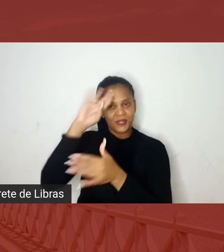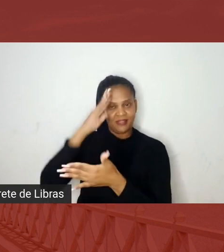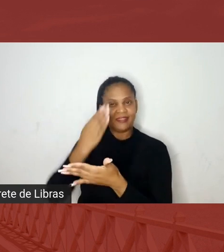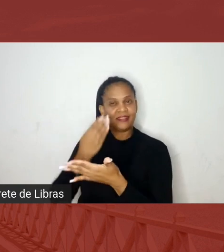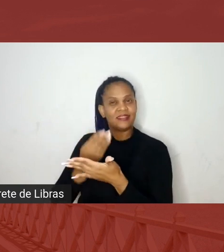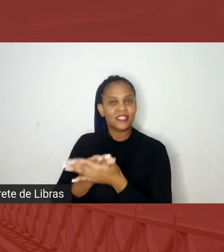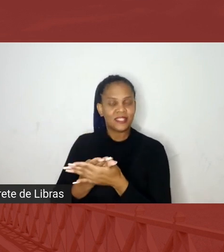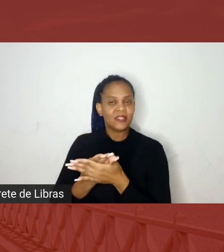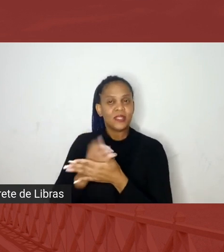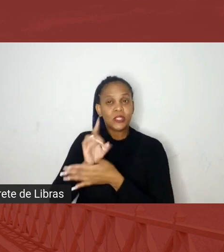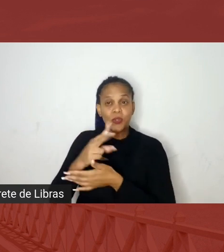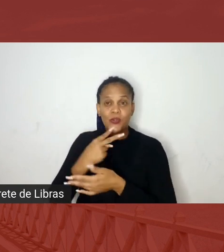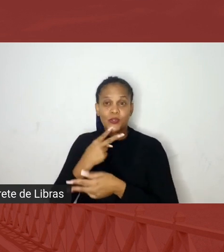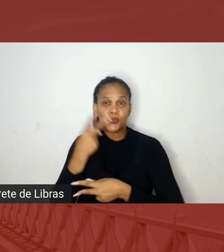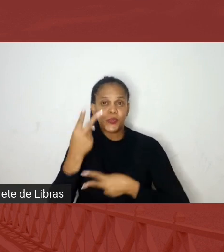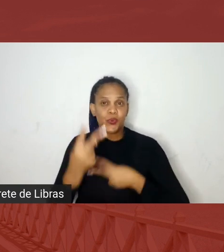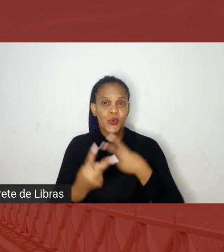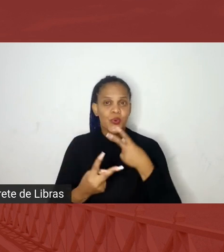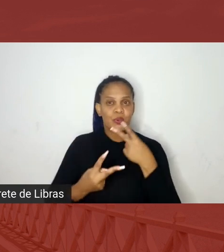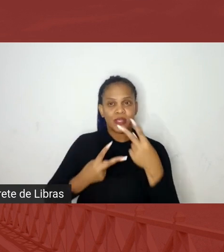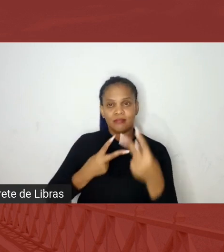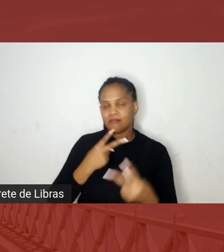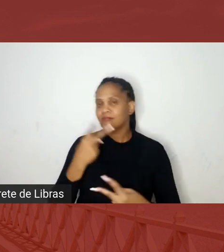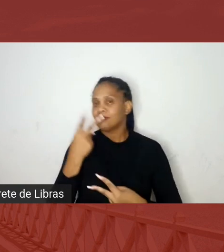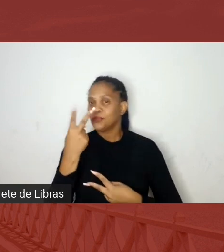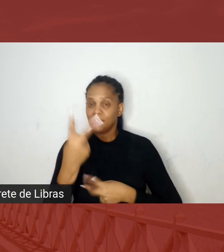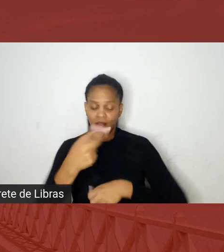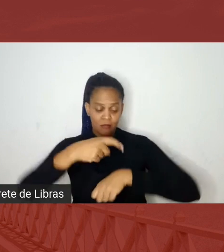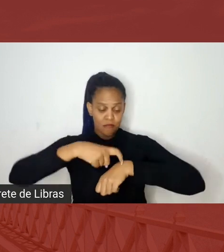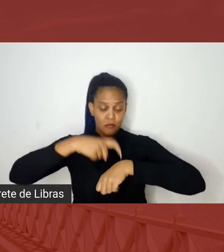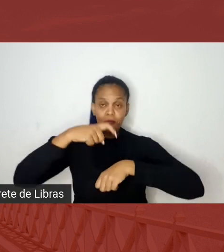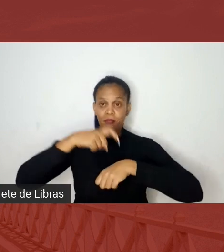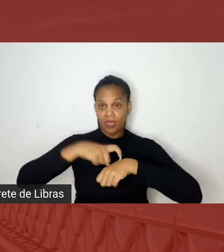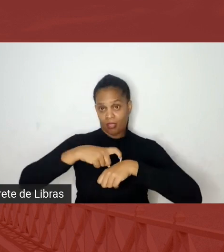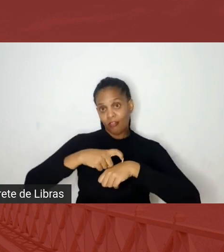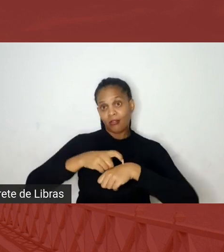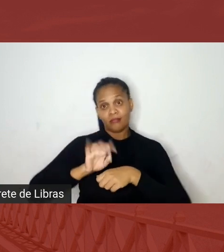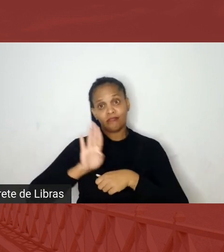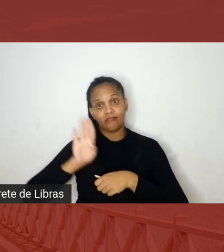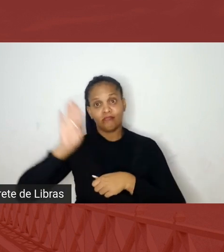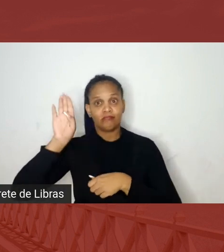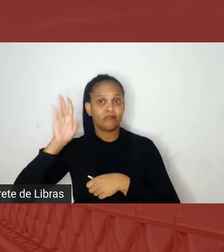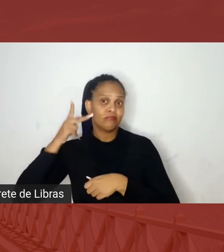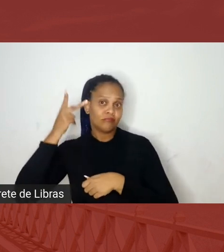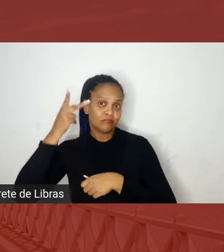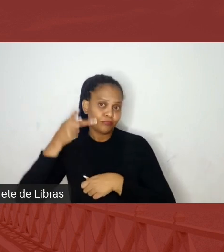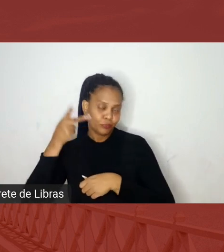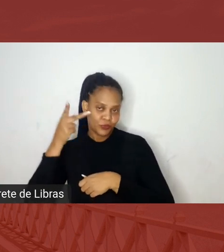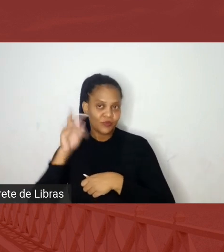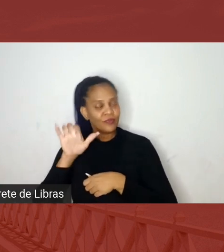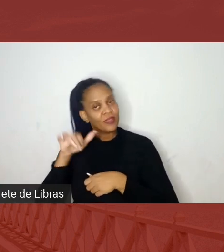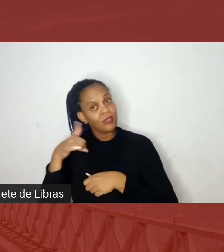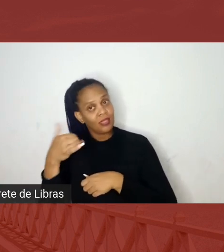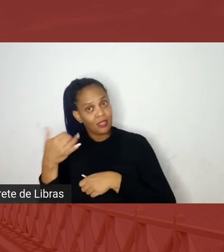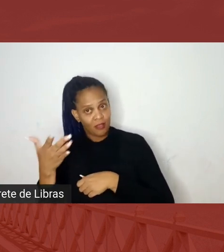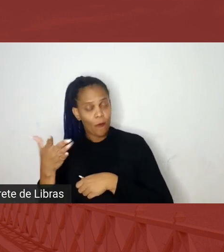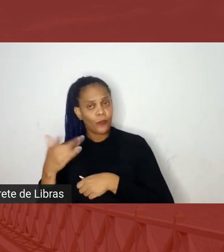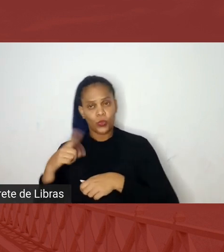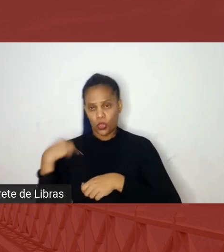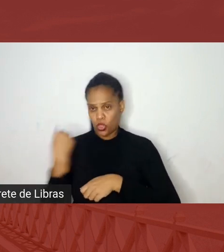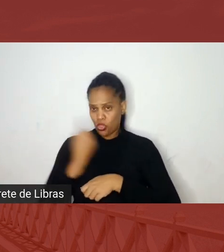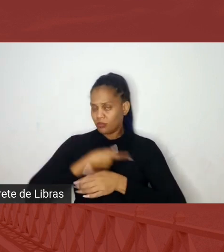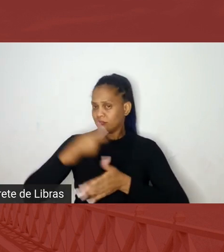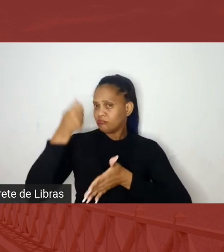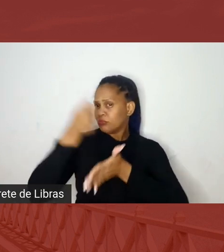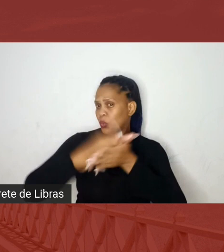dois em dois anos, na época de campanha política, então, nós estamos lutando agora pela